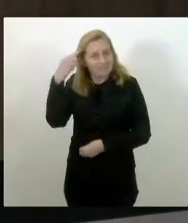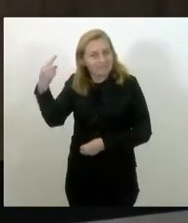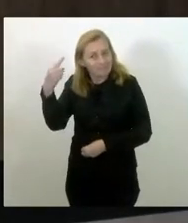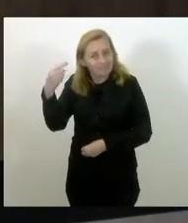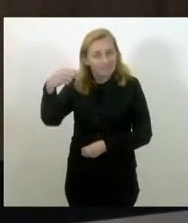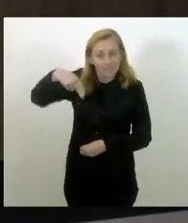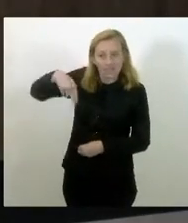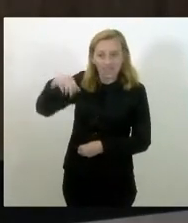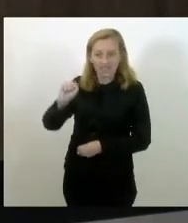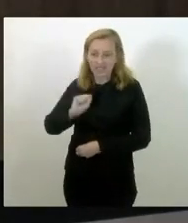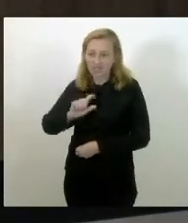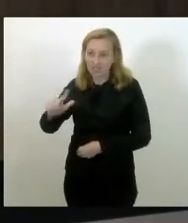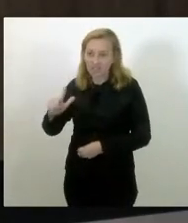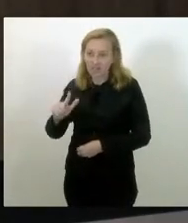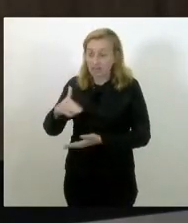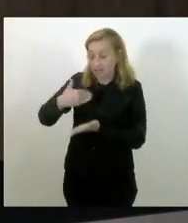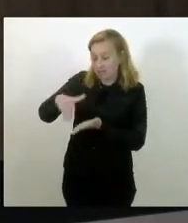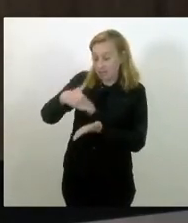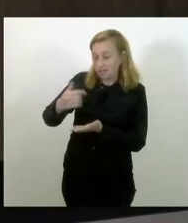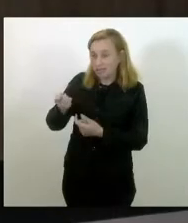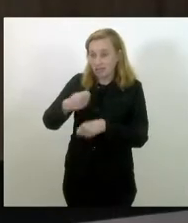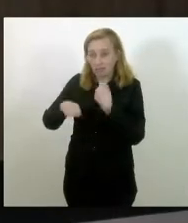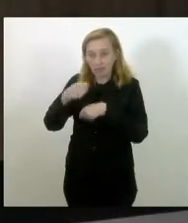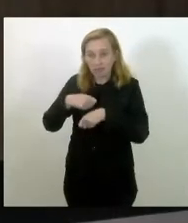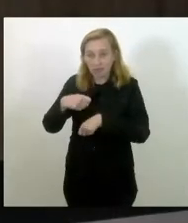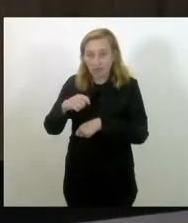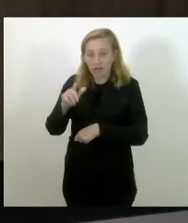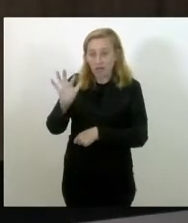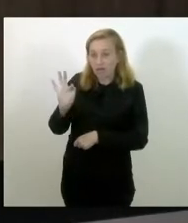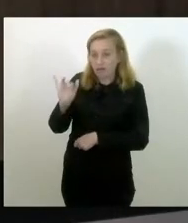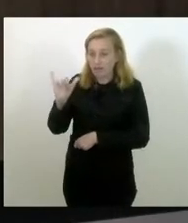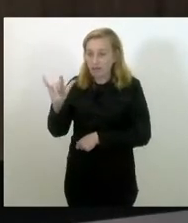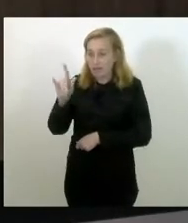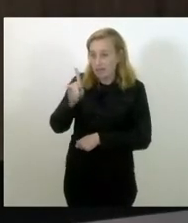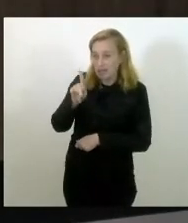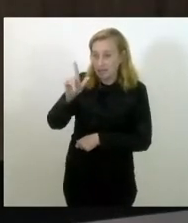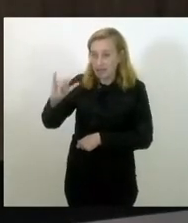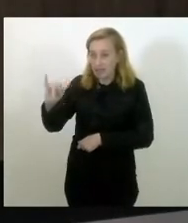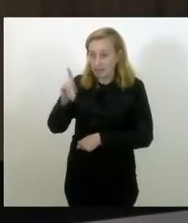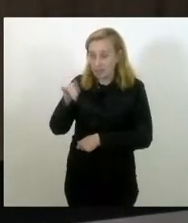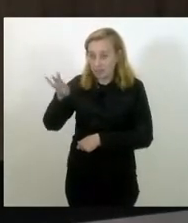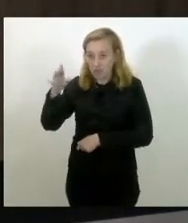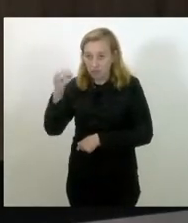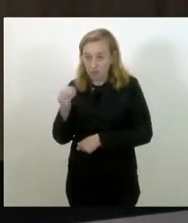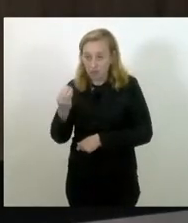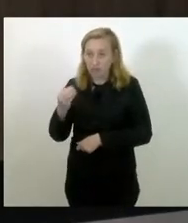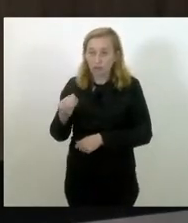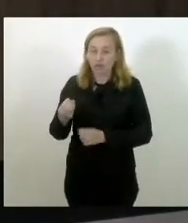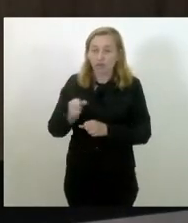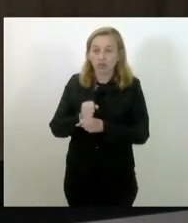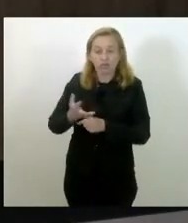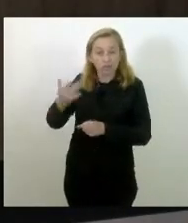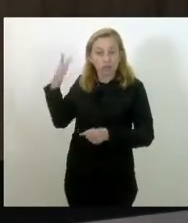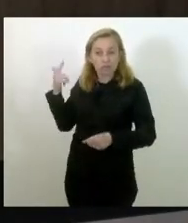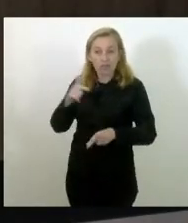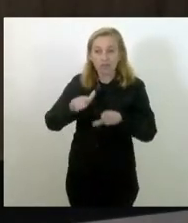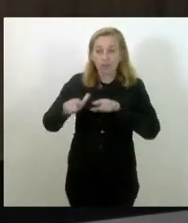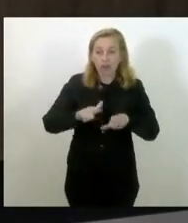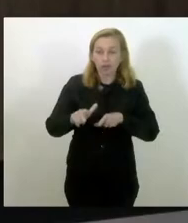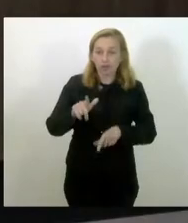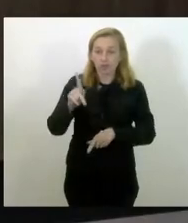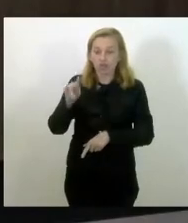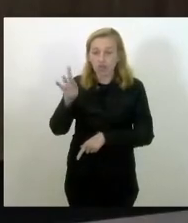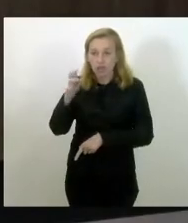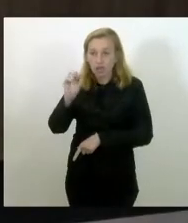o secretário de administração, Filipinho, que no passado trabalhou muito com o deputado Geraldo Moreira. E aí fui conhecer a